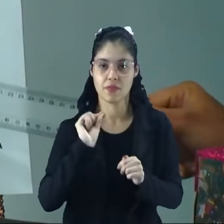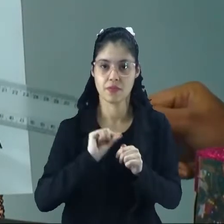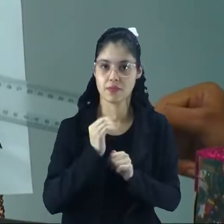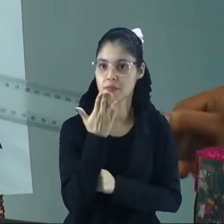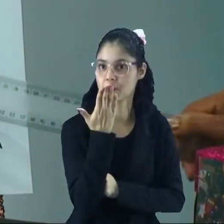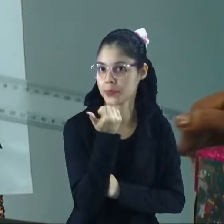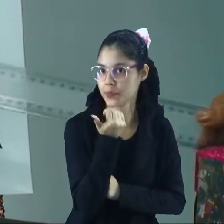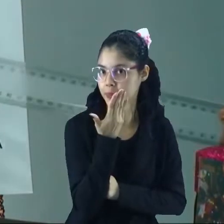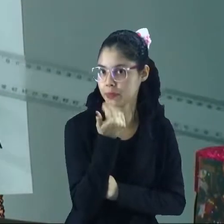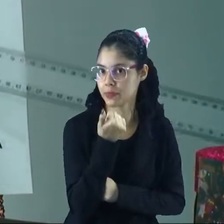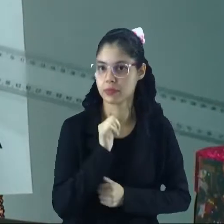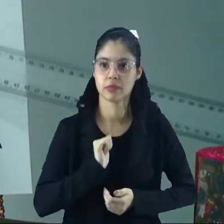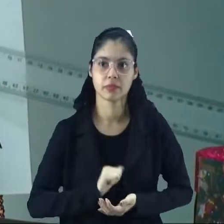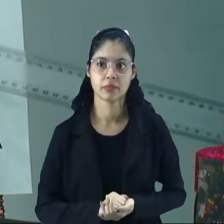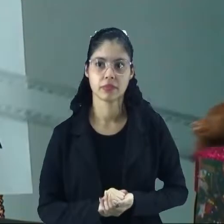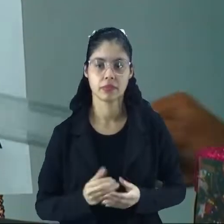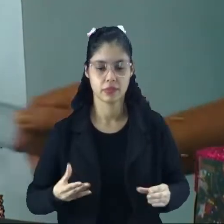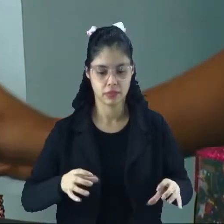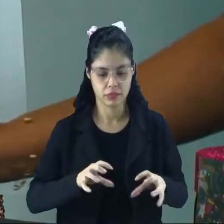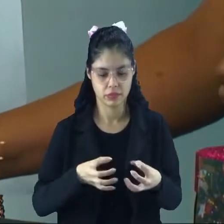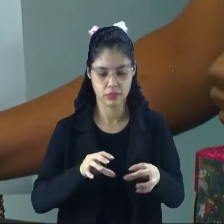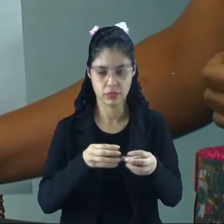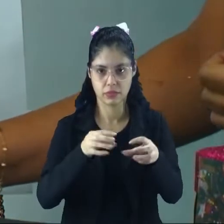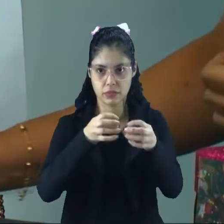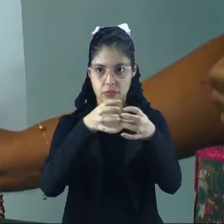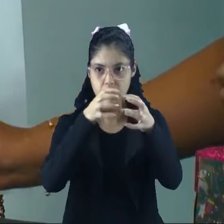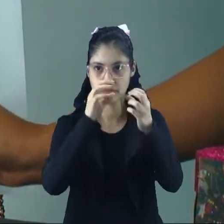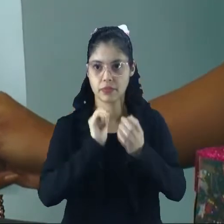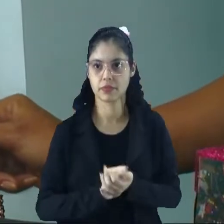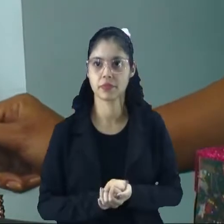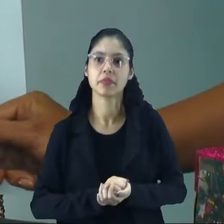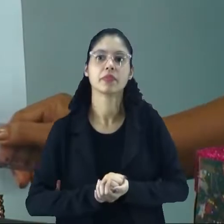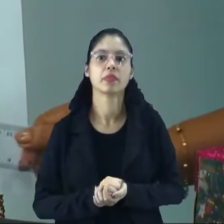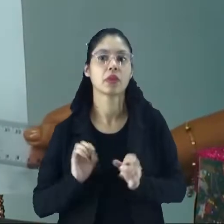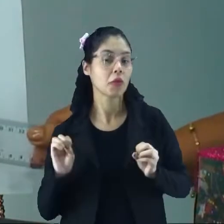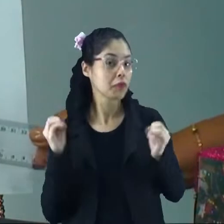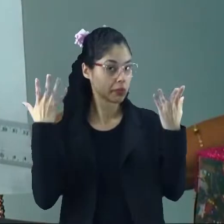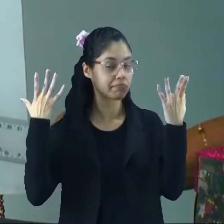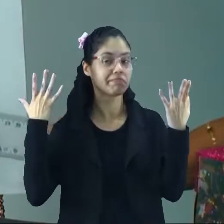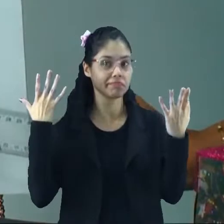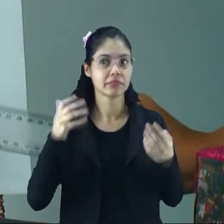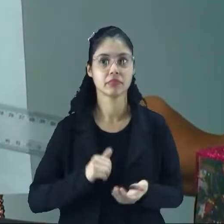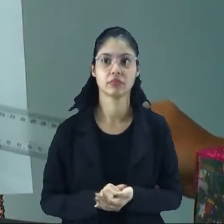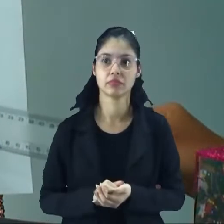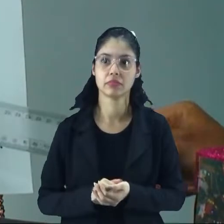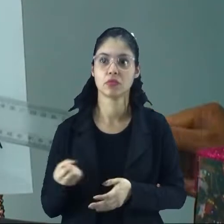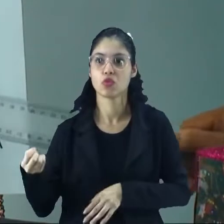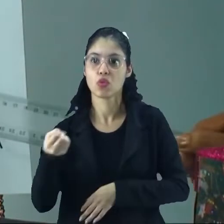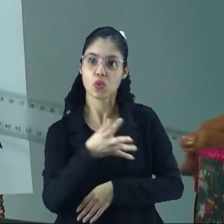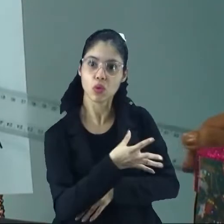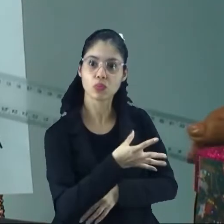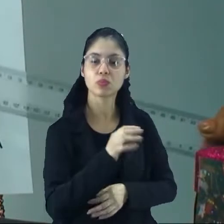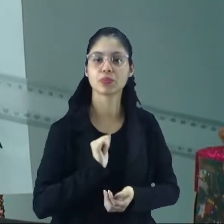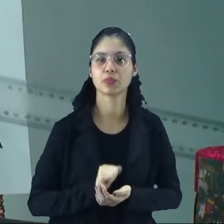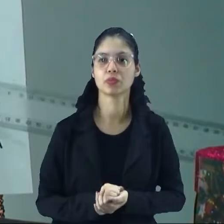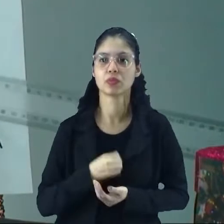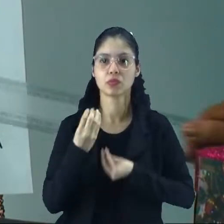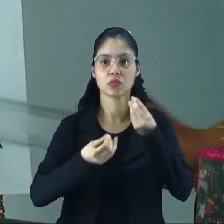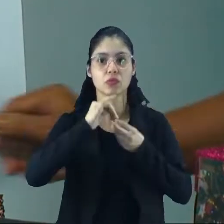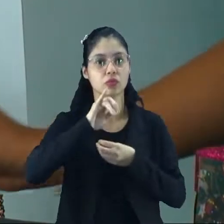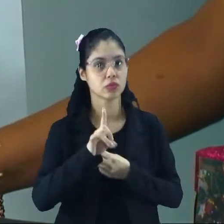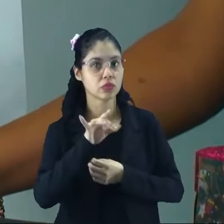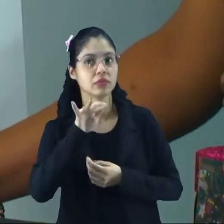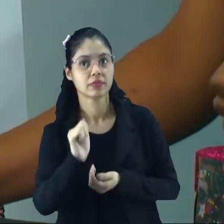de fazer comida, artesanatos e festas. E os mais novos,